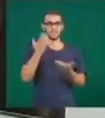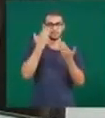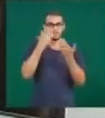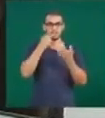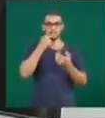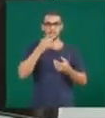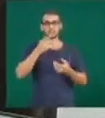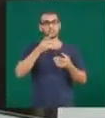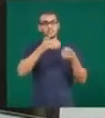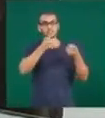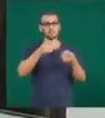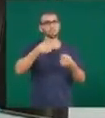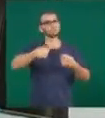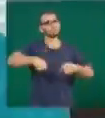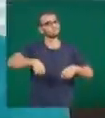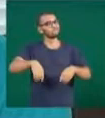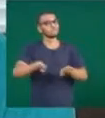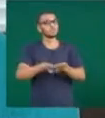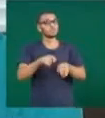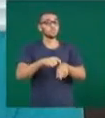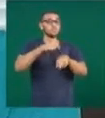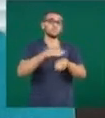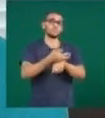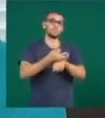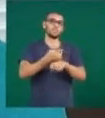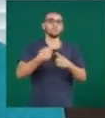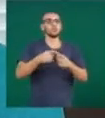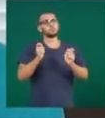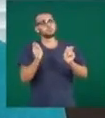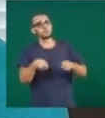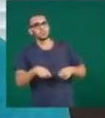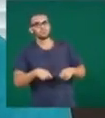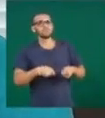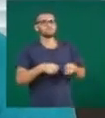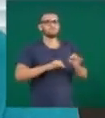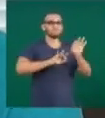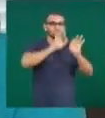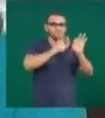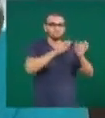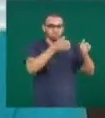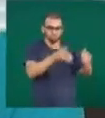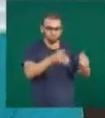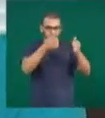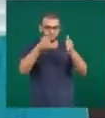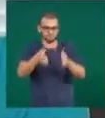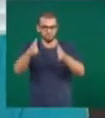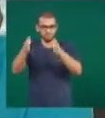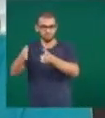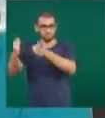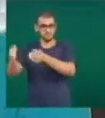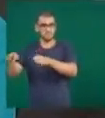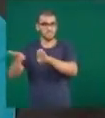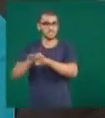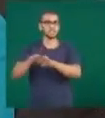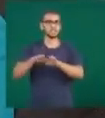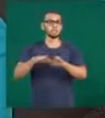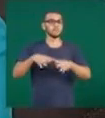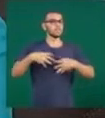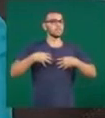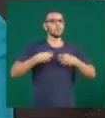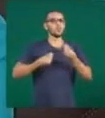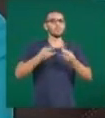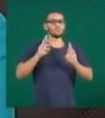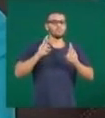é importante mesmo nas férias, pois ajuda na organização das atividades e até na regulação de expectativas. É